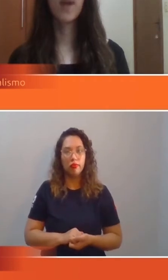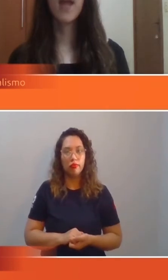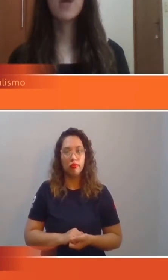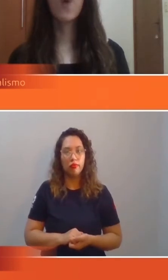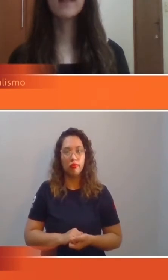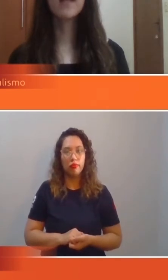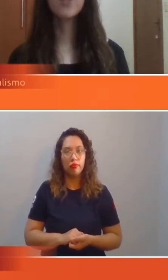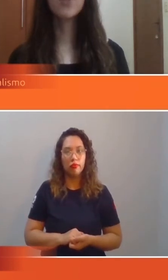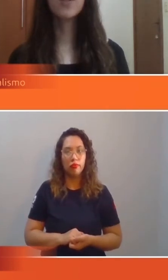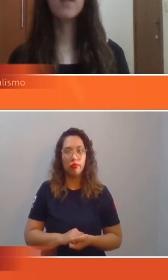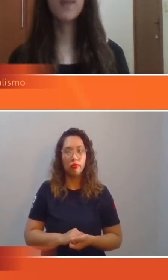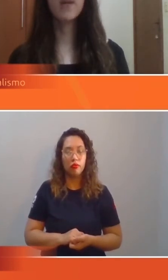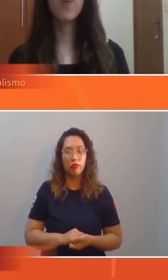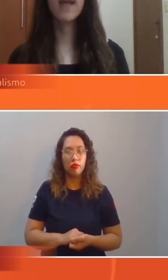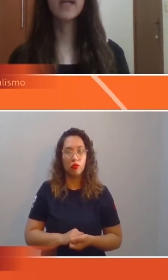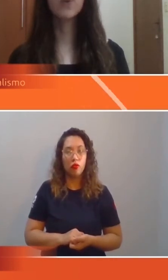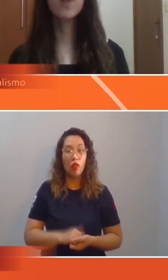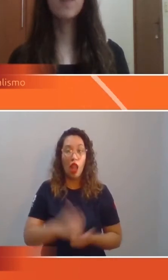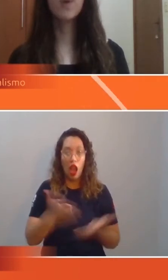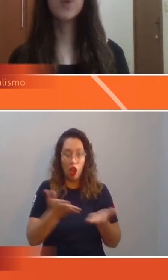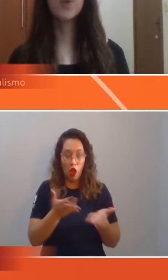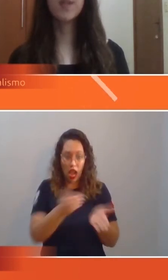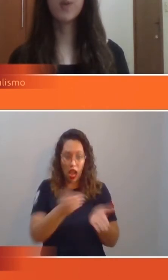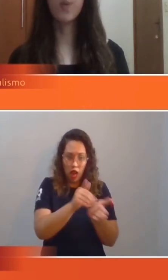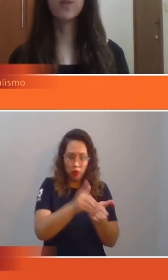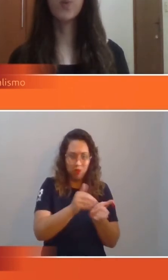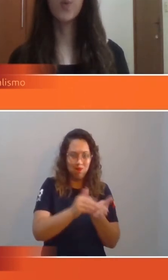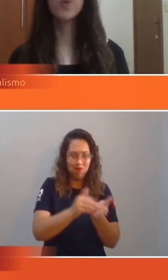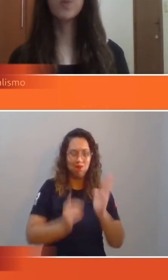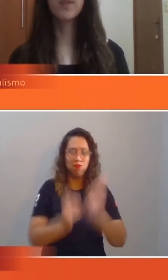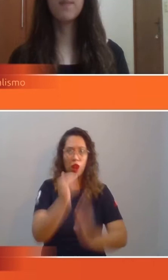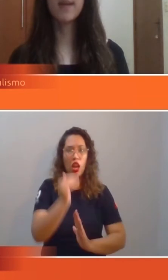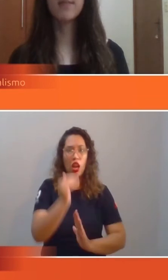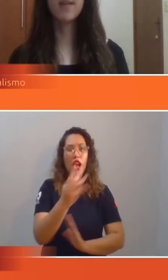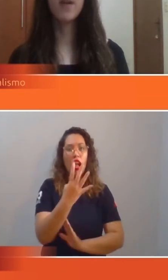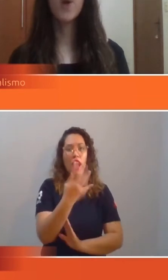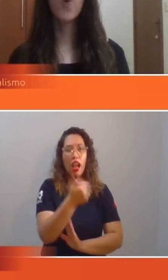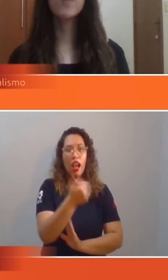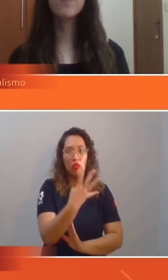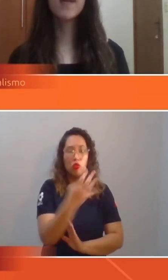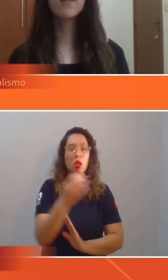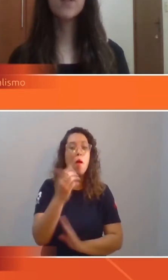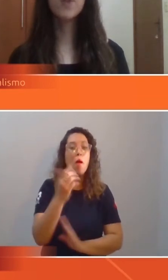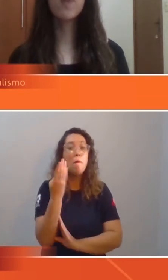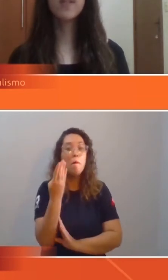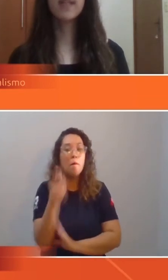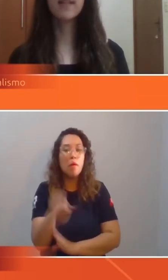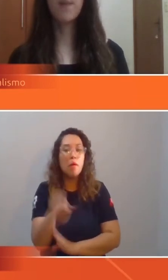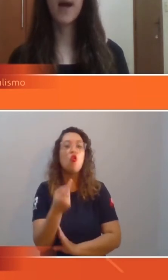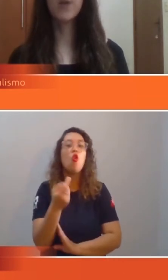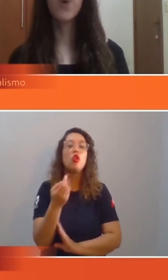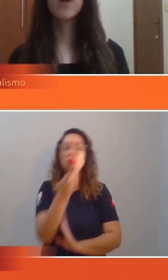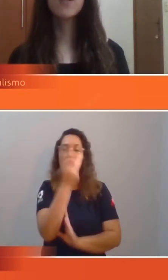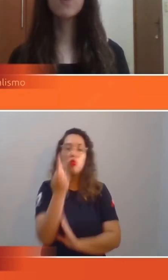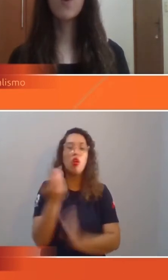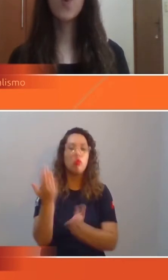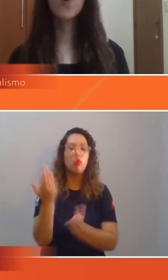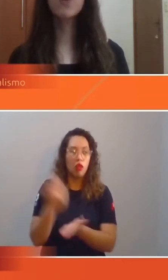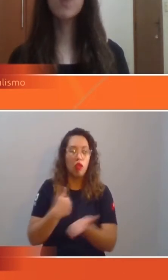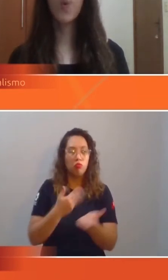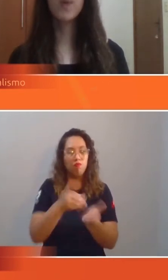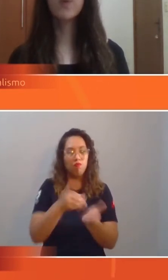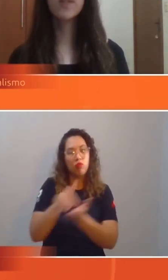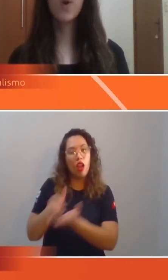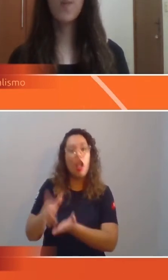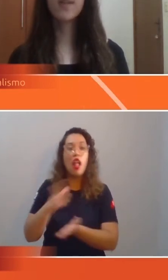E com a taxa de desemprego em 14 milhões de pessoas no último trimestre, uma esperança de conseguir trabalho são os